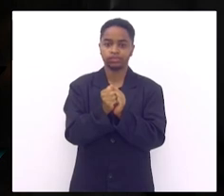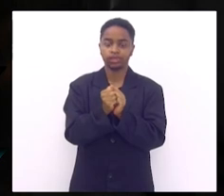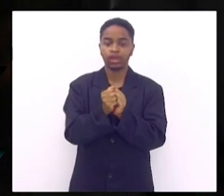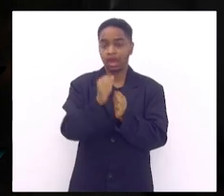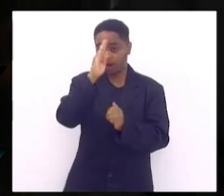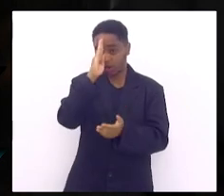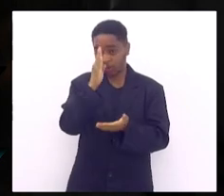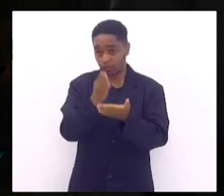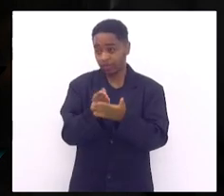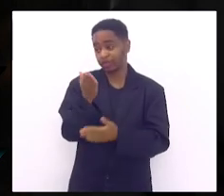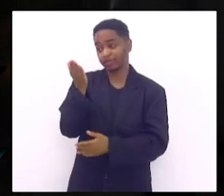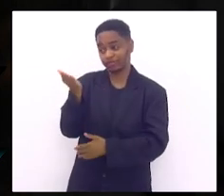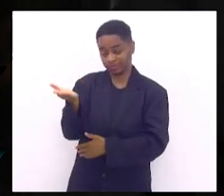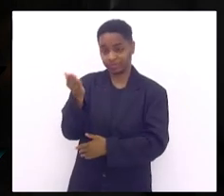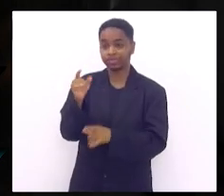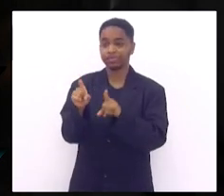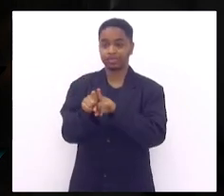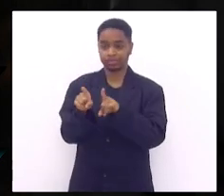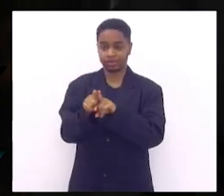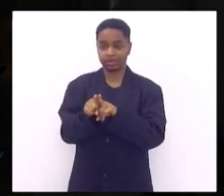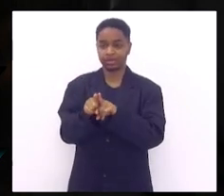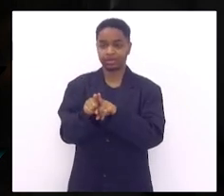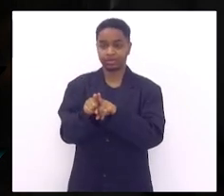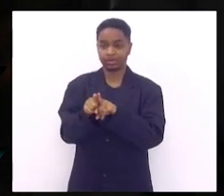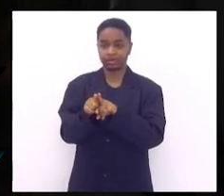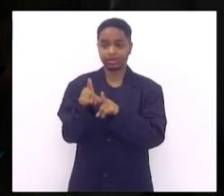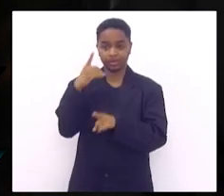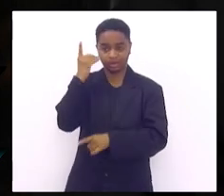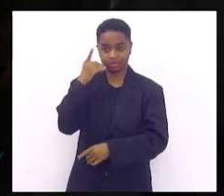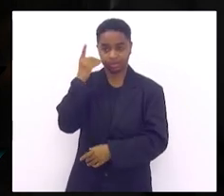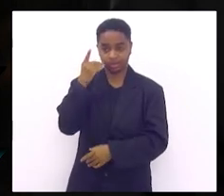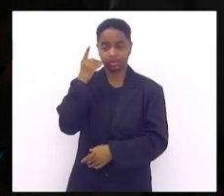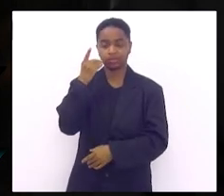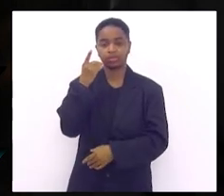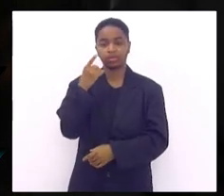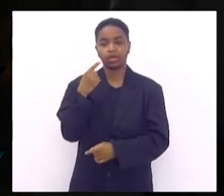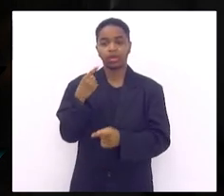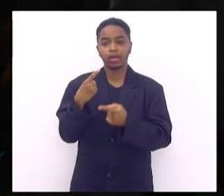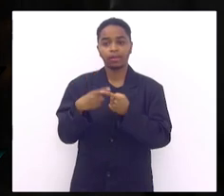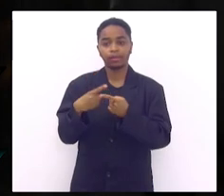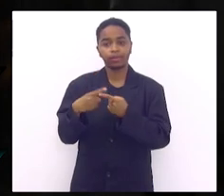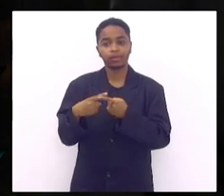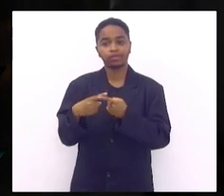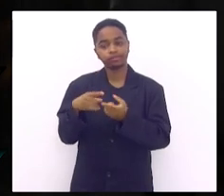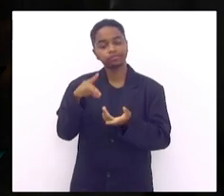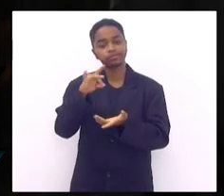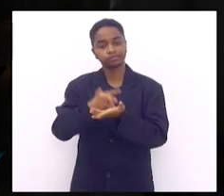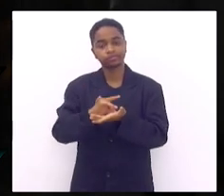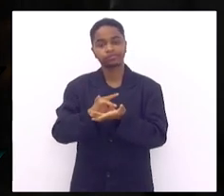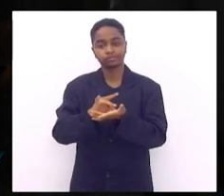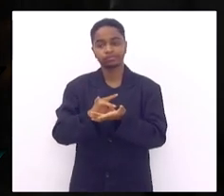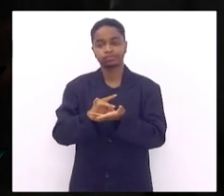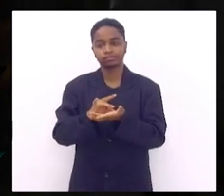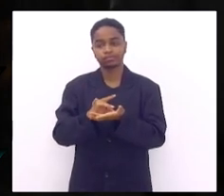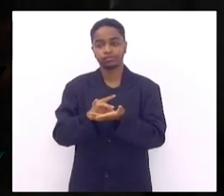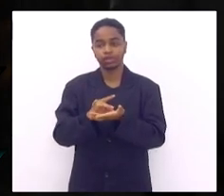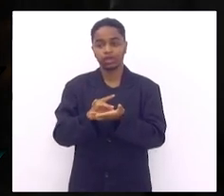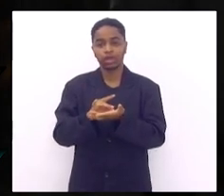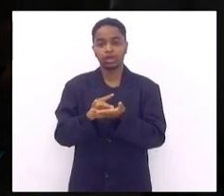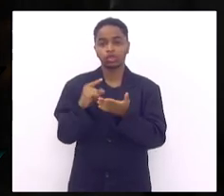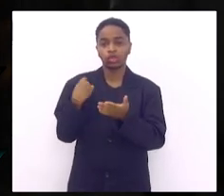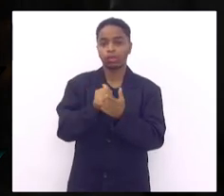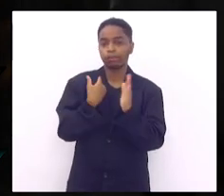confiando em ti também deputado para que realmente efetivamente tudo que